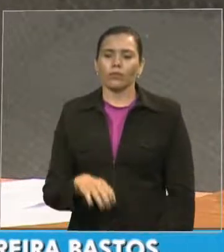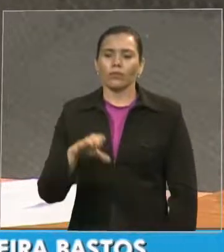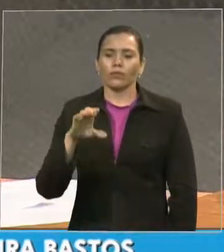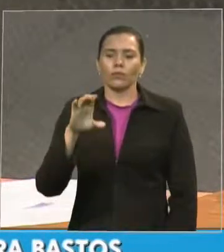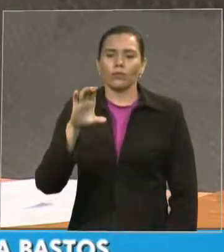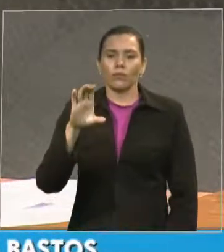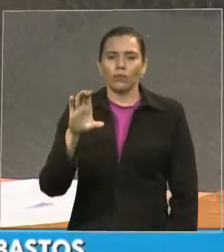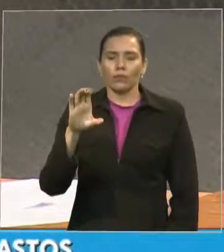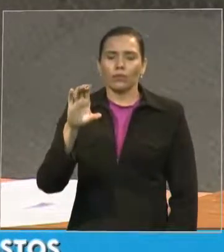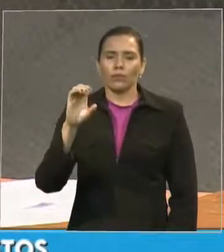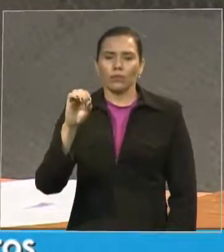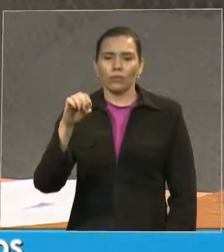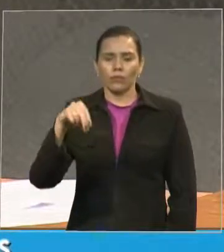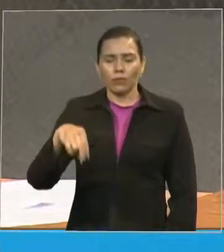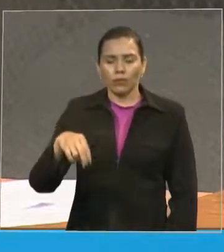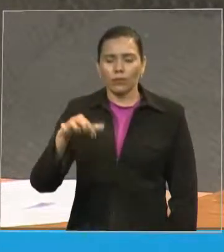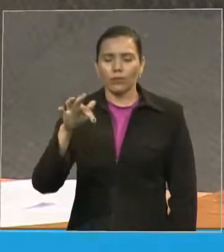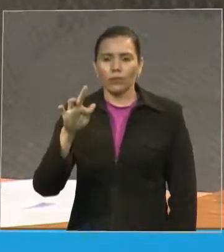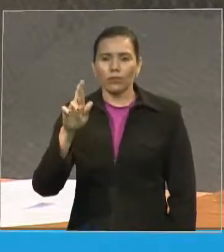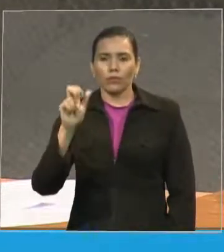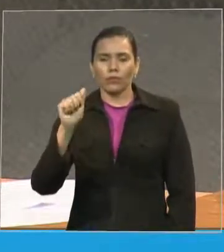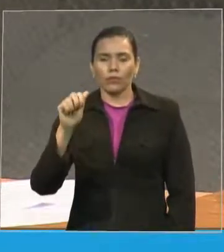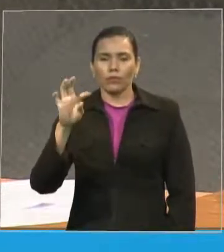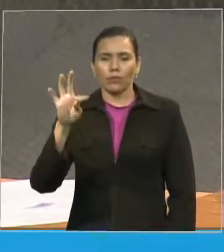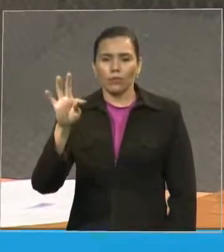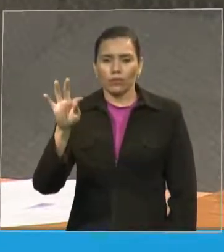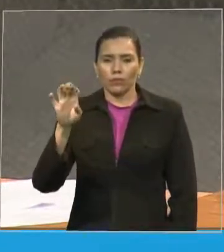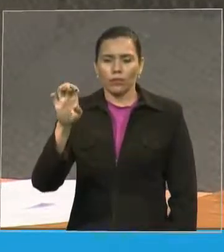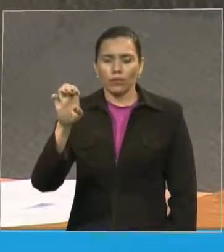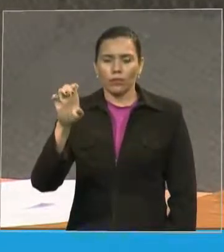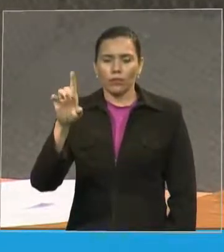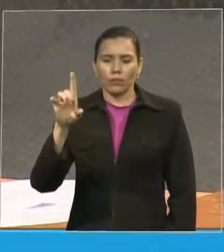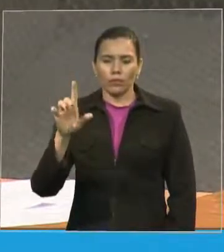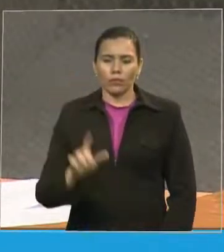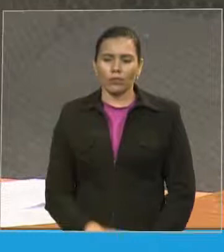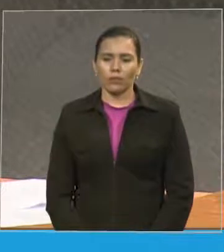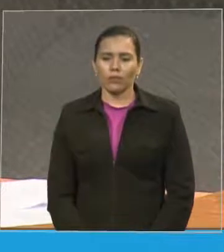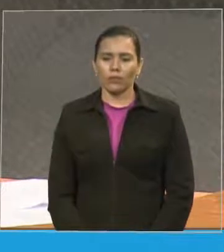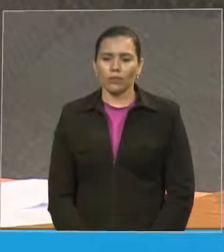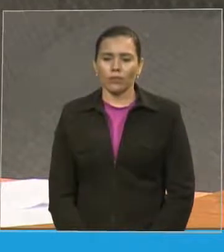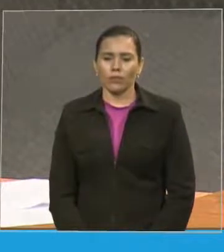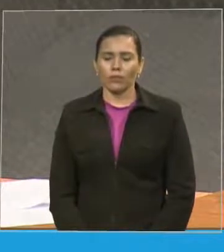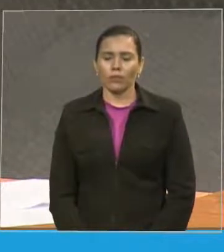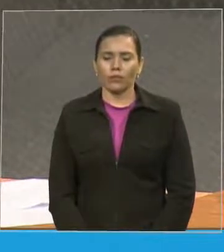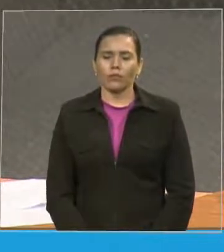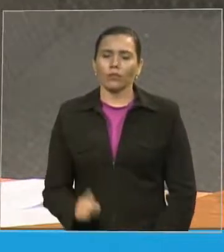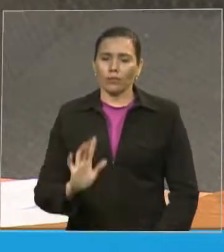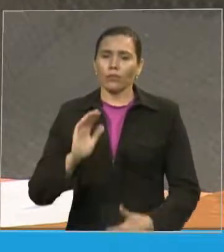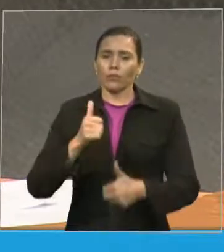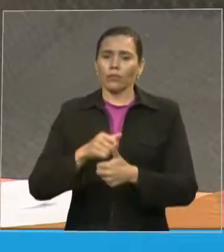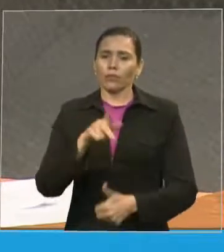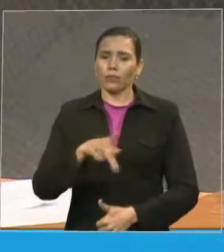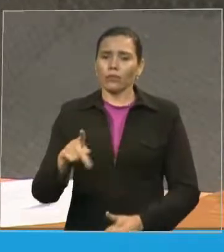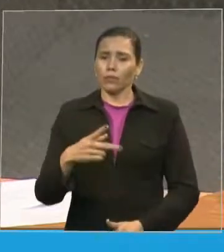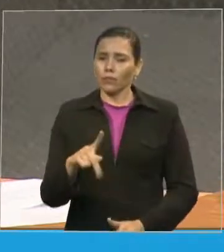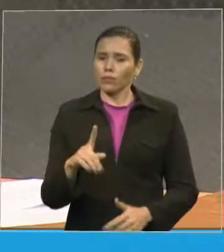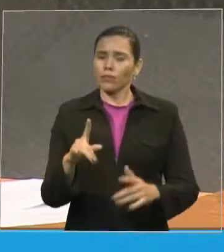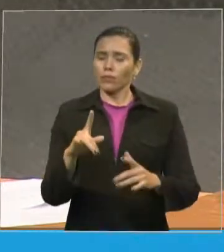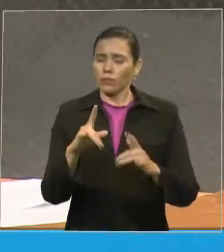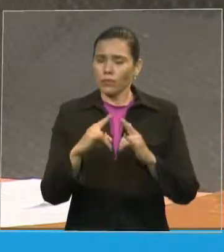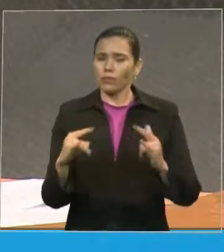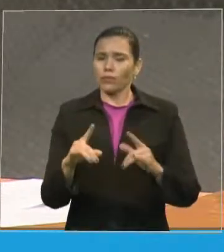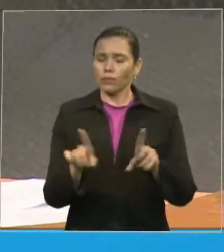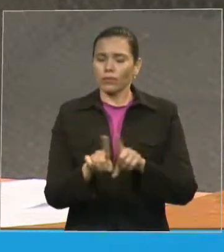Fraternal dos Ministros da Assembleia de Deus, do Espírito Santo e outros. E, a partir daí, trabalhou